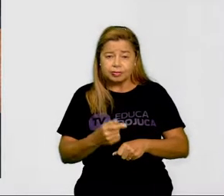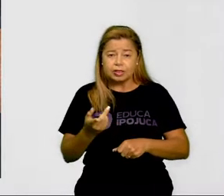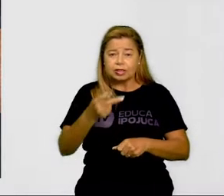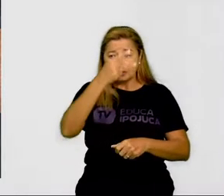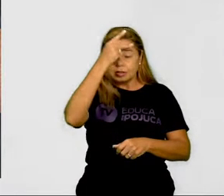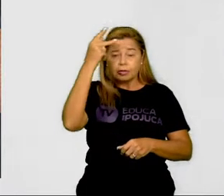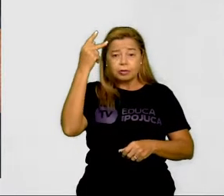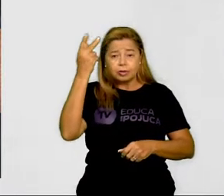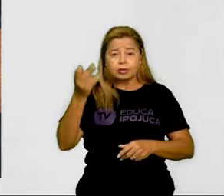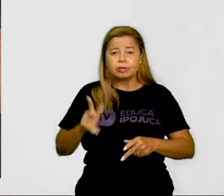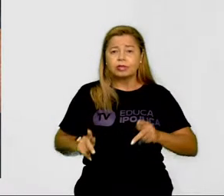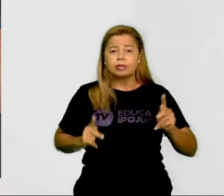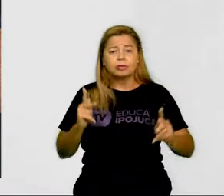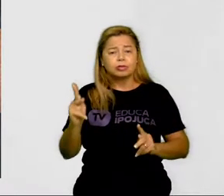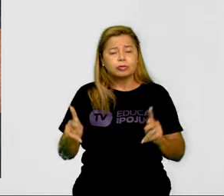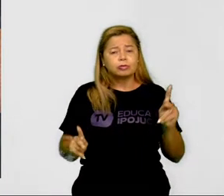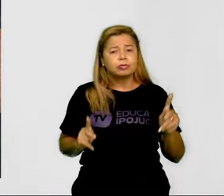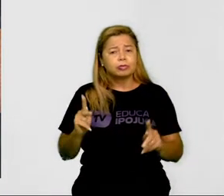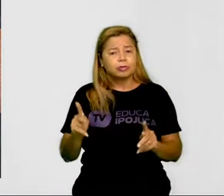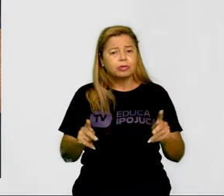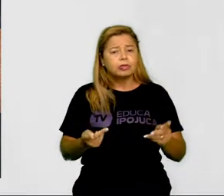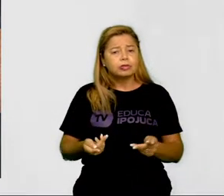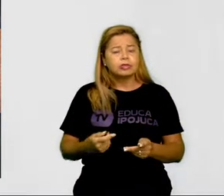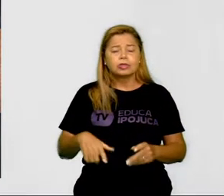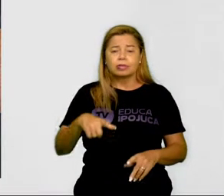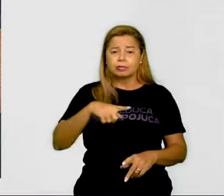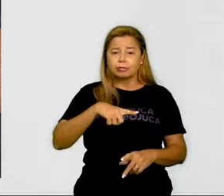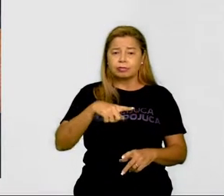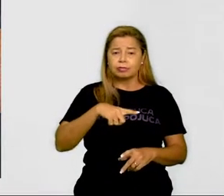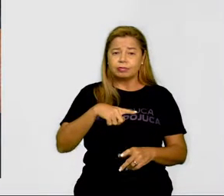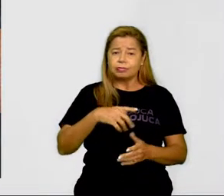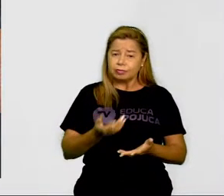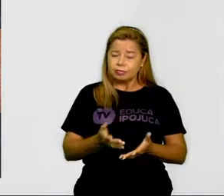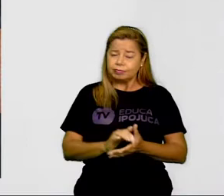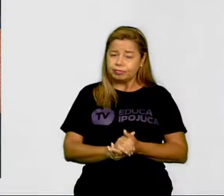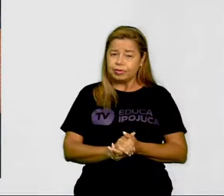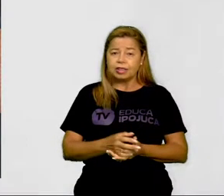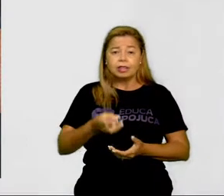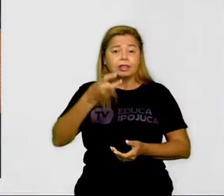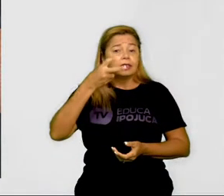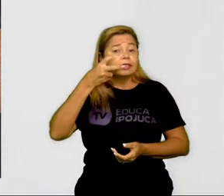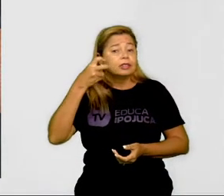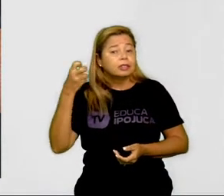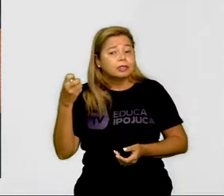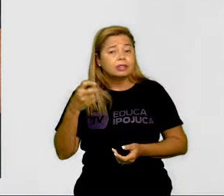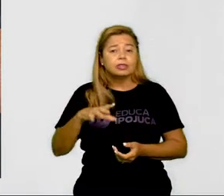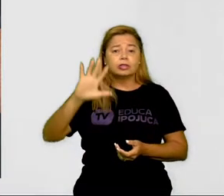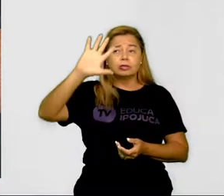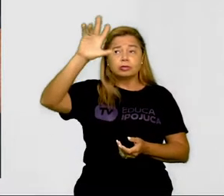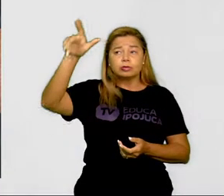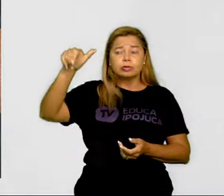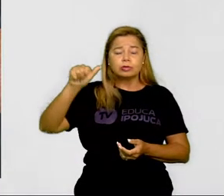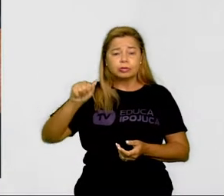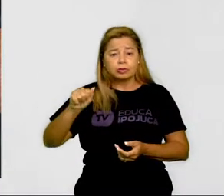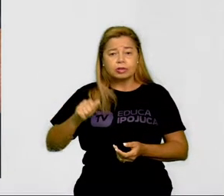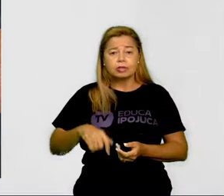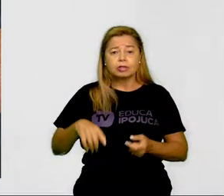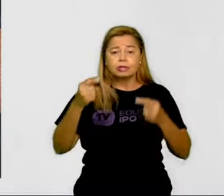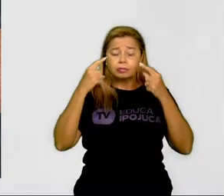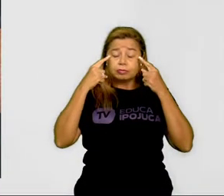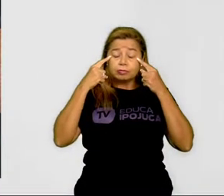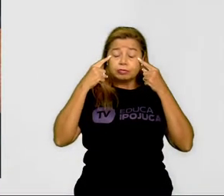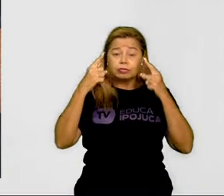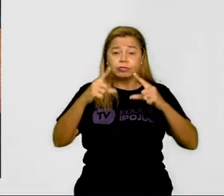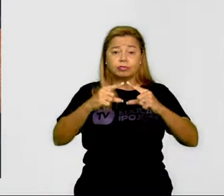desses povos que compõem aqui, né, nós temos índios, temos africanos, japoneses,